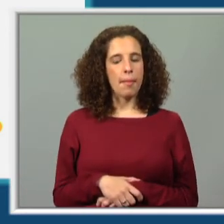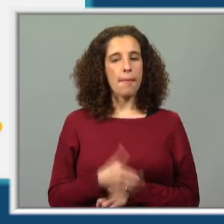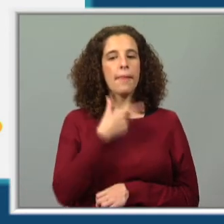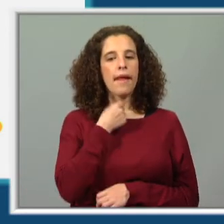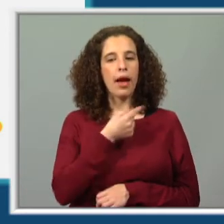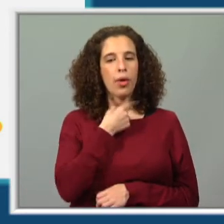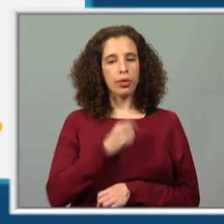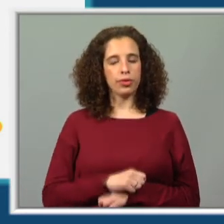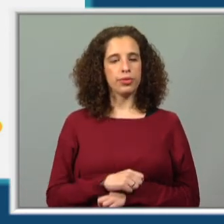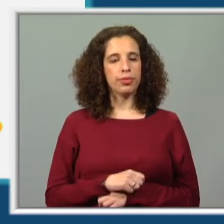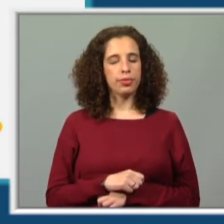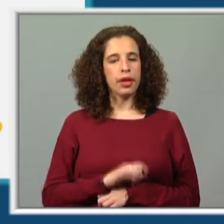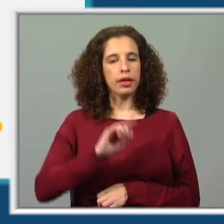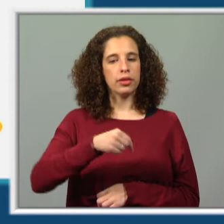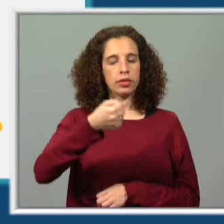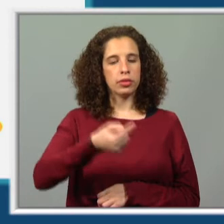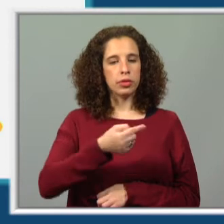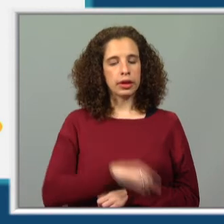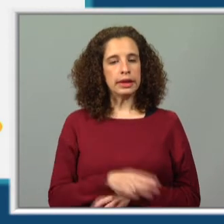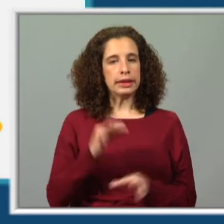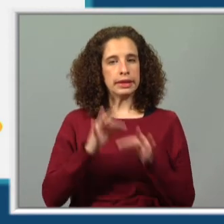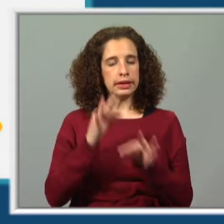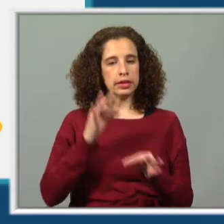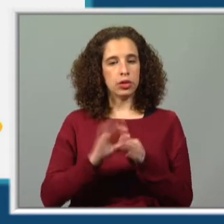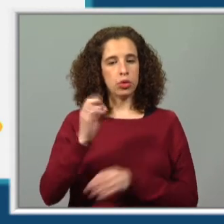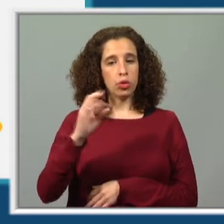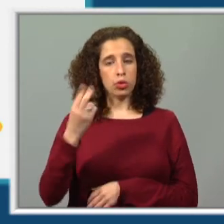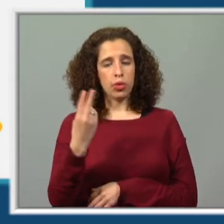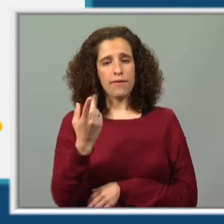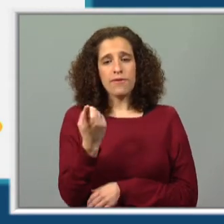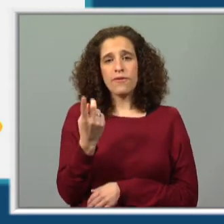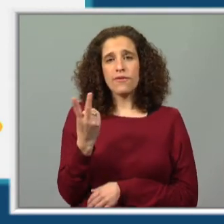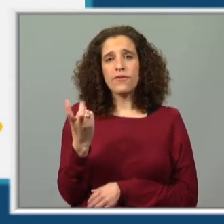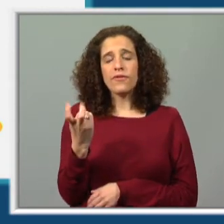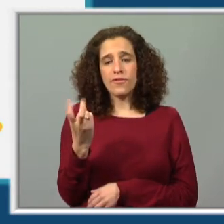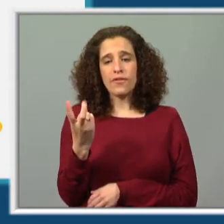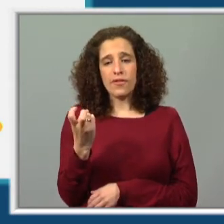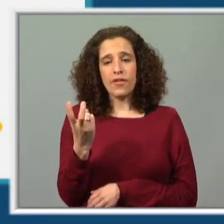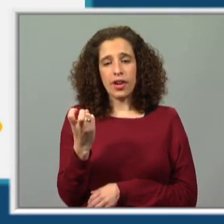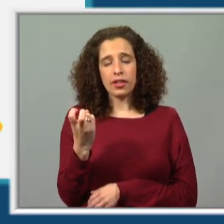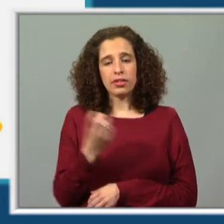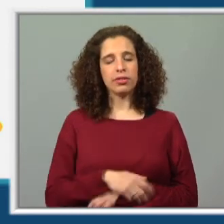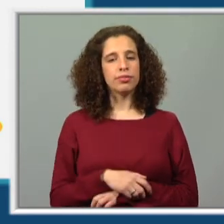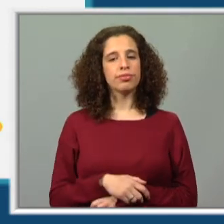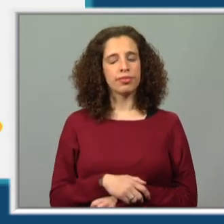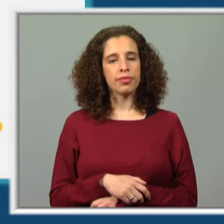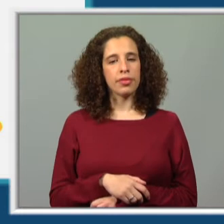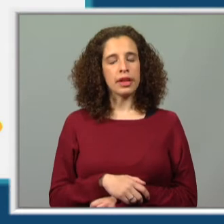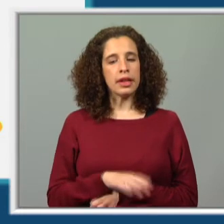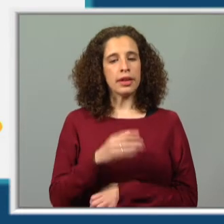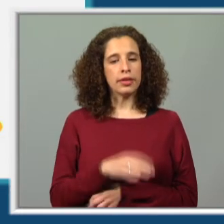agosto. Depois tínhamos já aqui setembro, outubro, faltam-nos o quê? Dois meses. Muito bem.